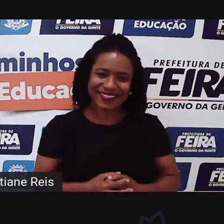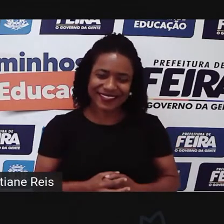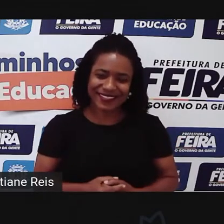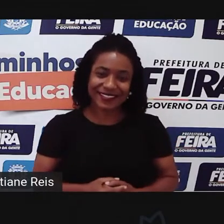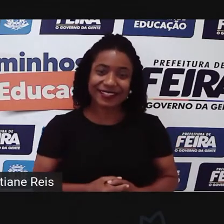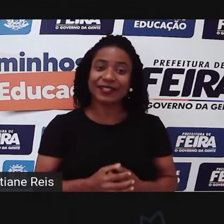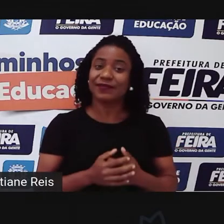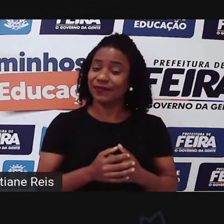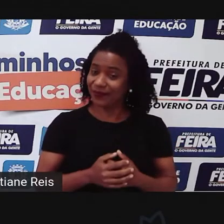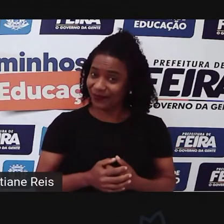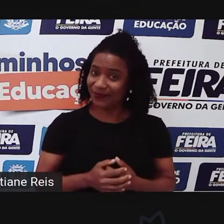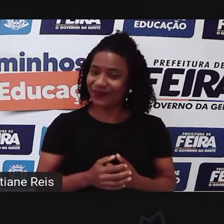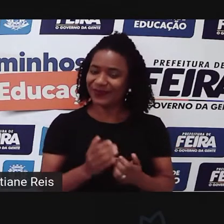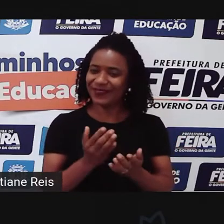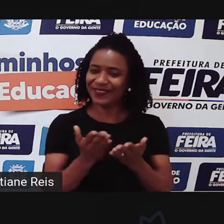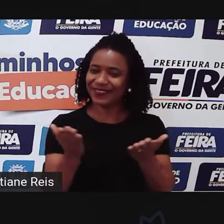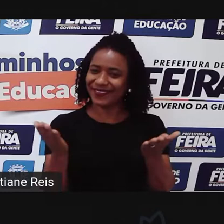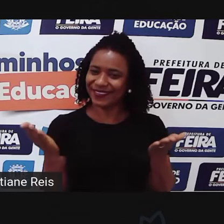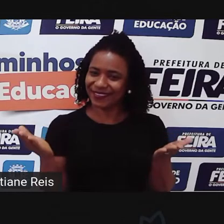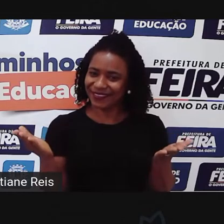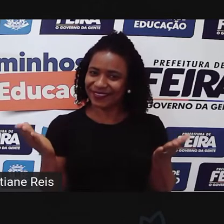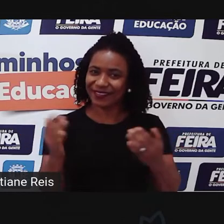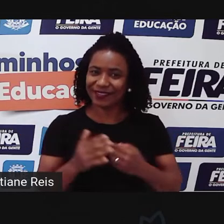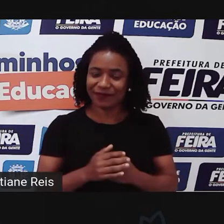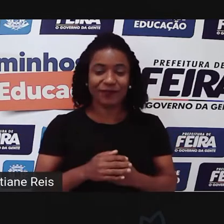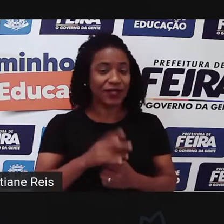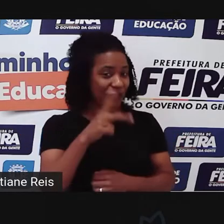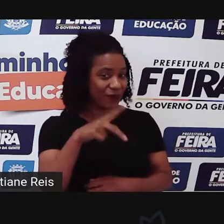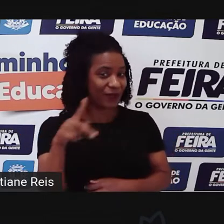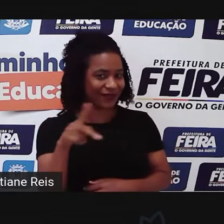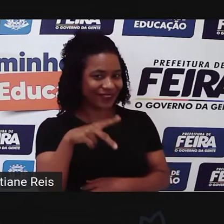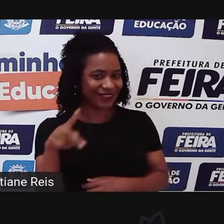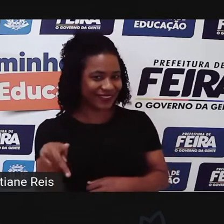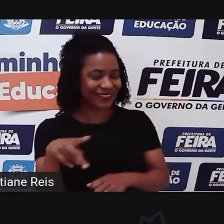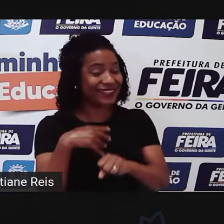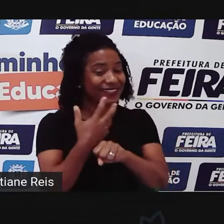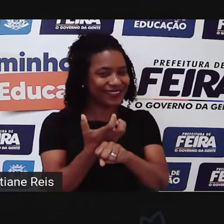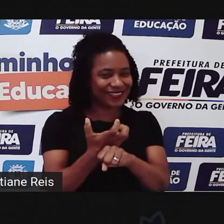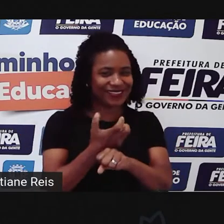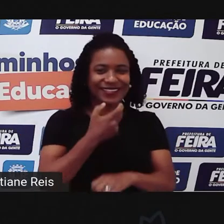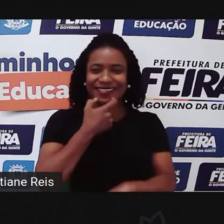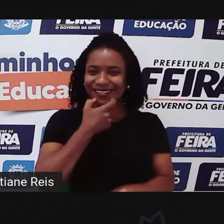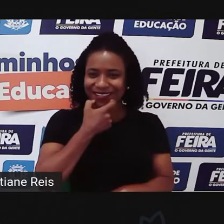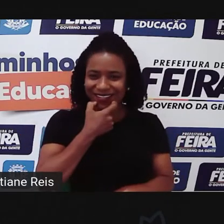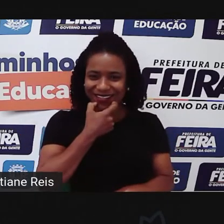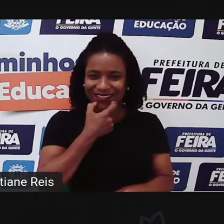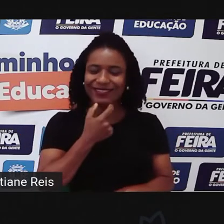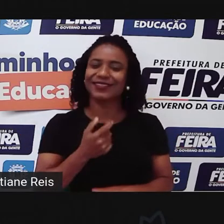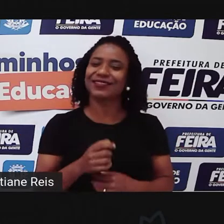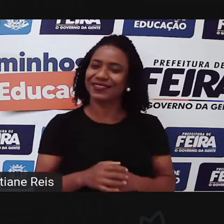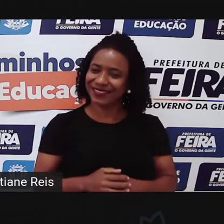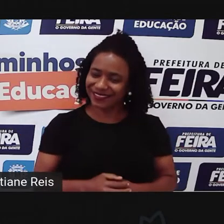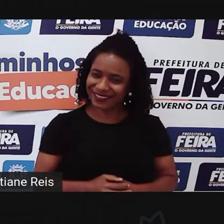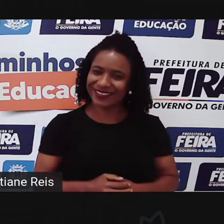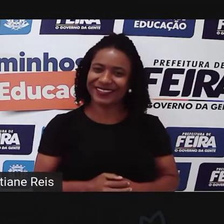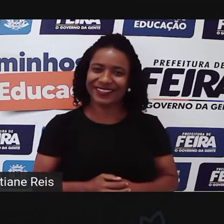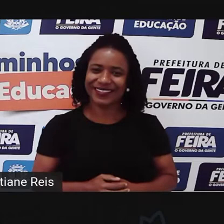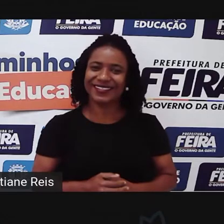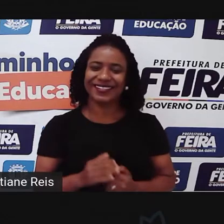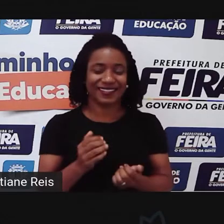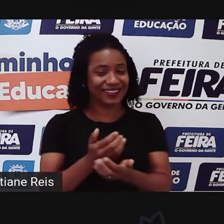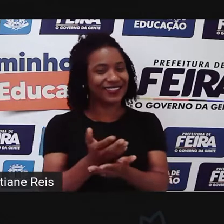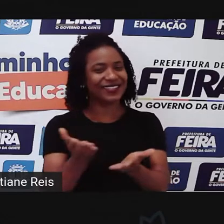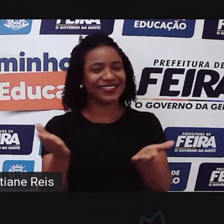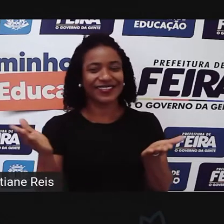I'm a English teacher. Eu sou sua professora de inglês. Welcome to our English class number